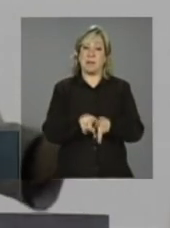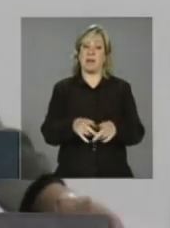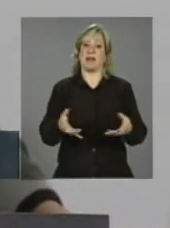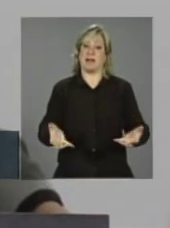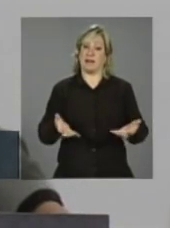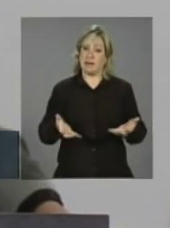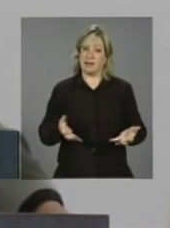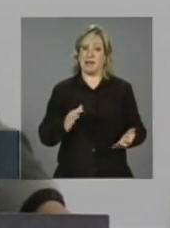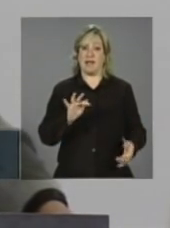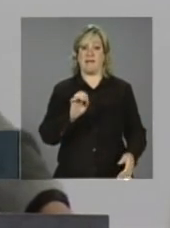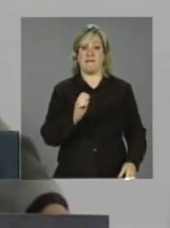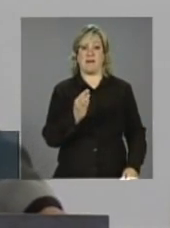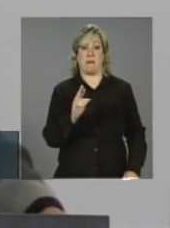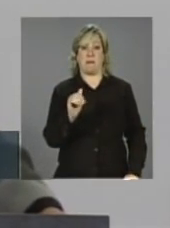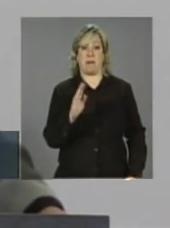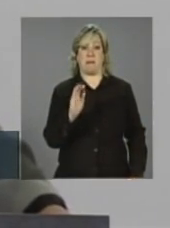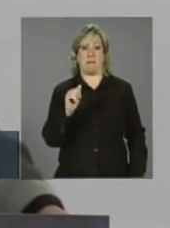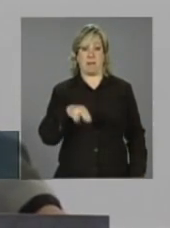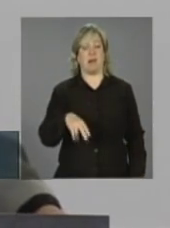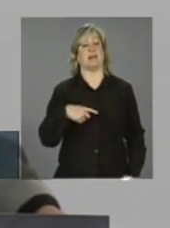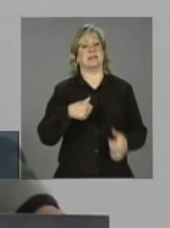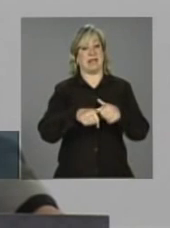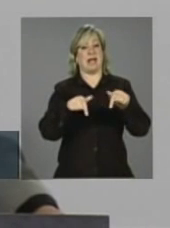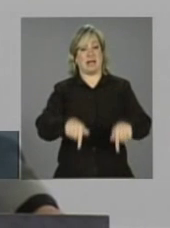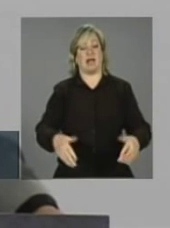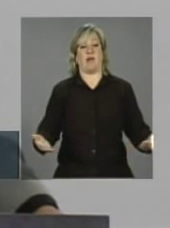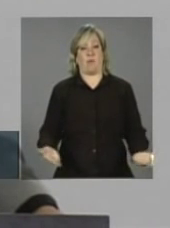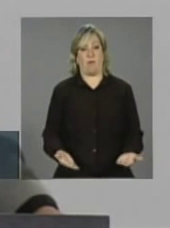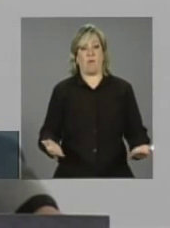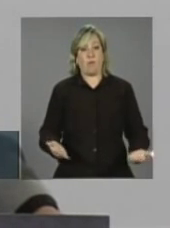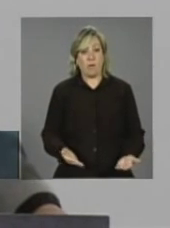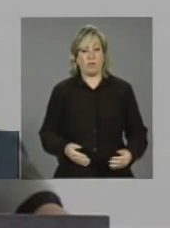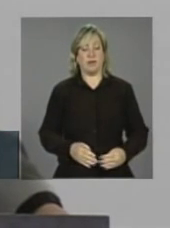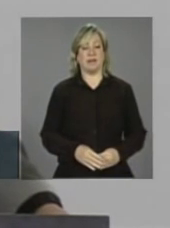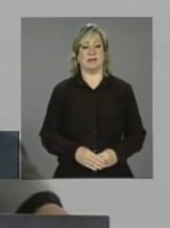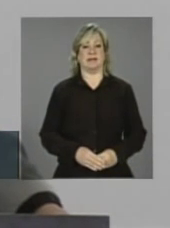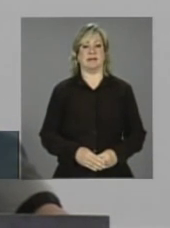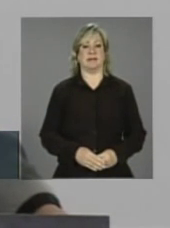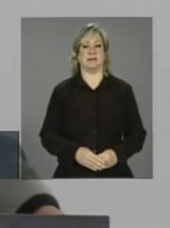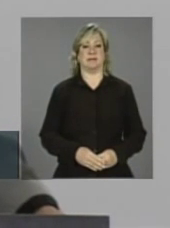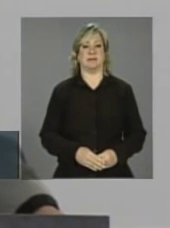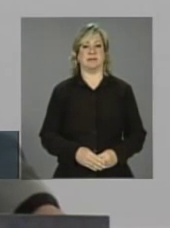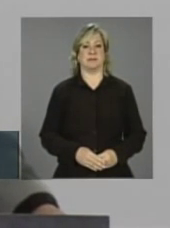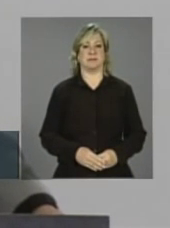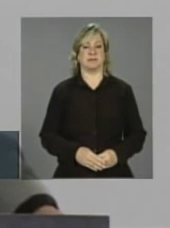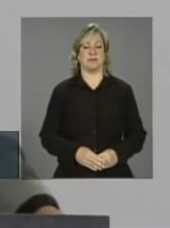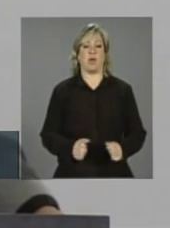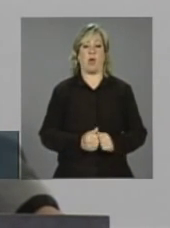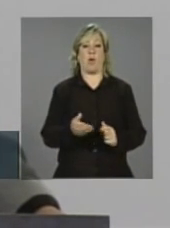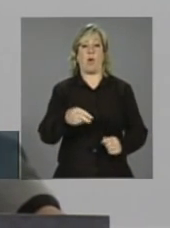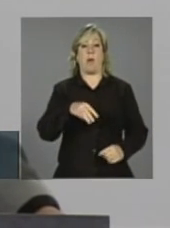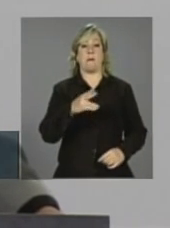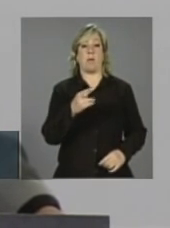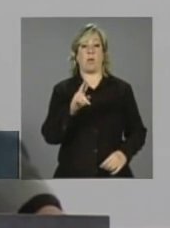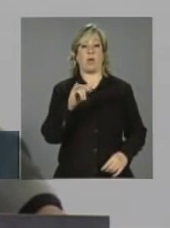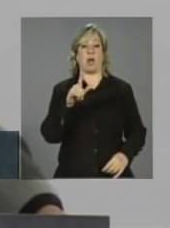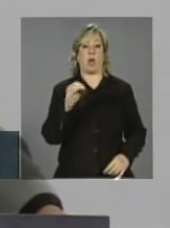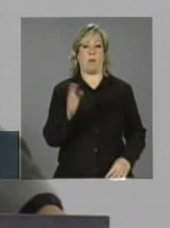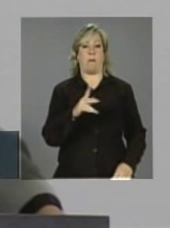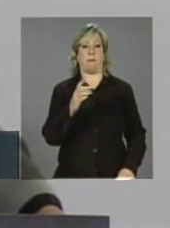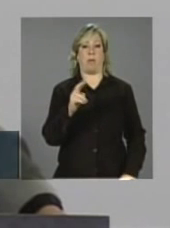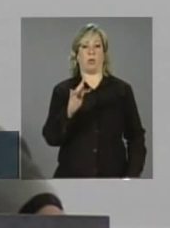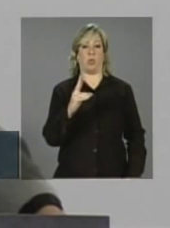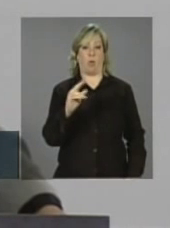a FEBRABAN está aqui presente através do Murilo Portugal e eu tenho